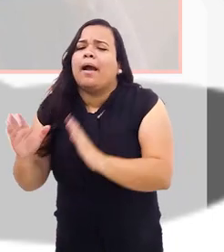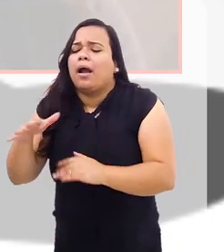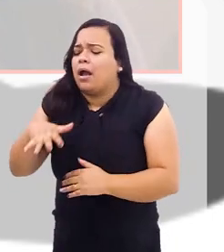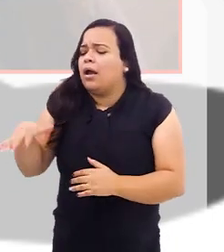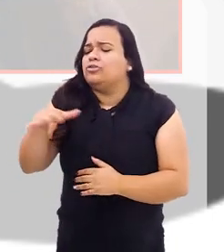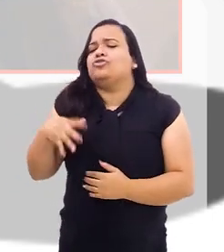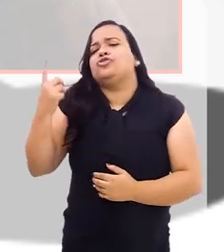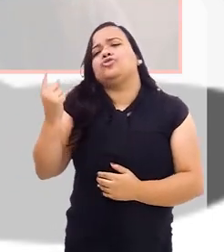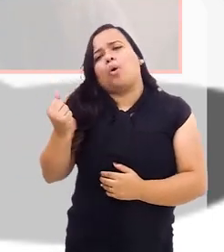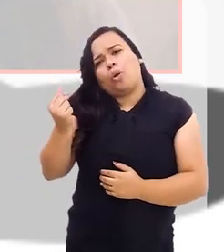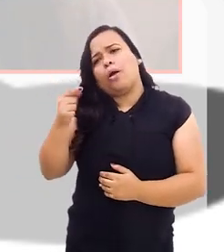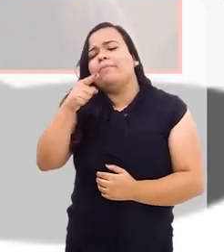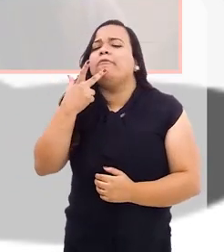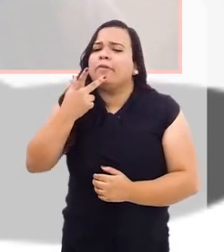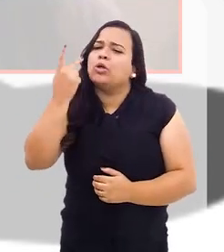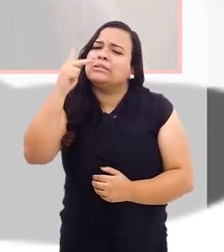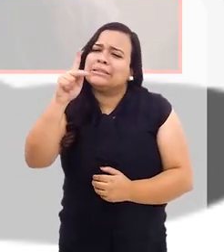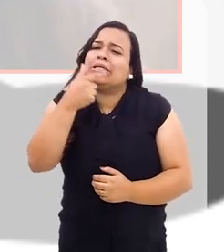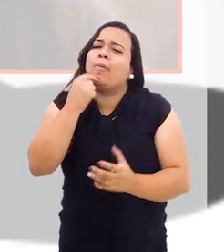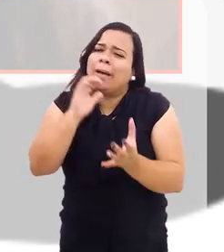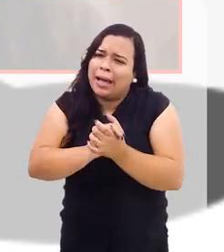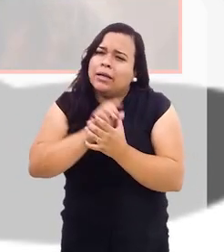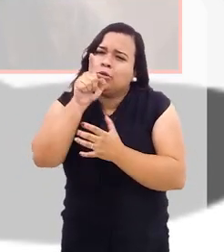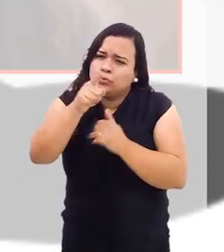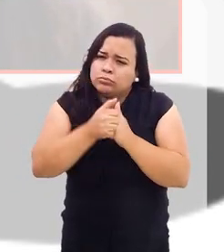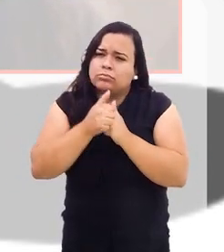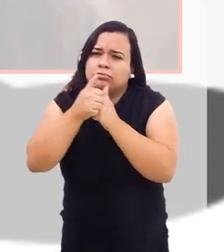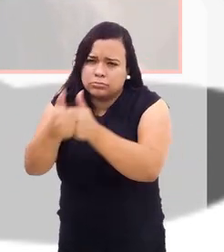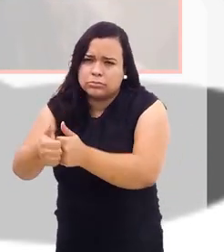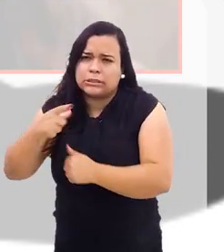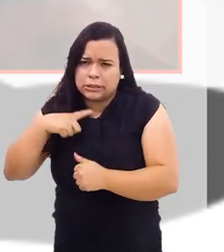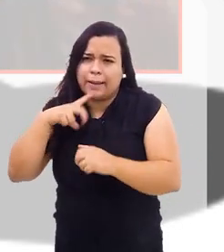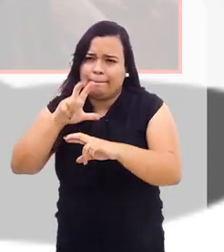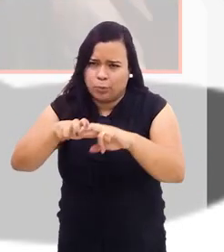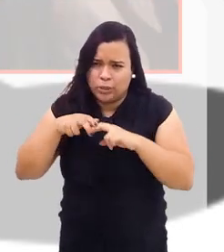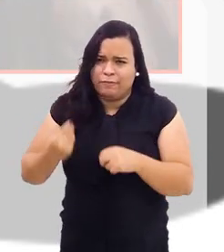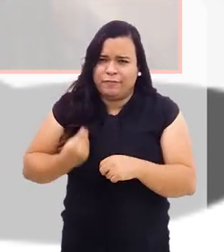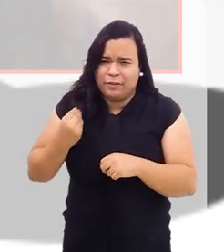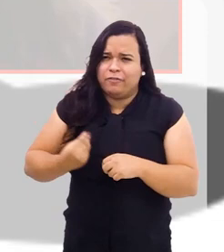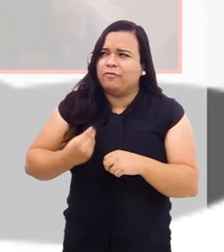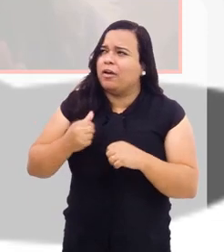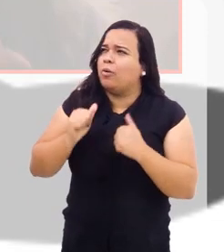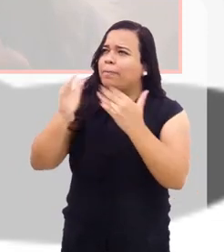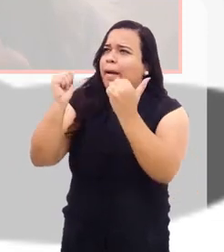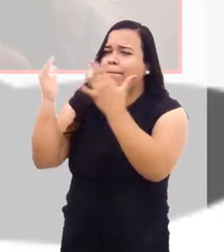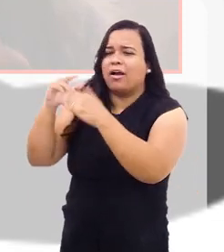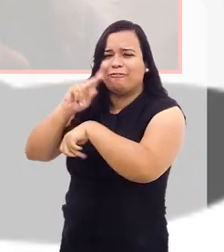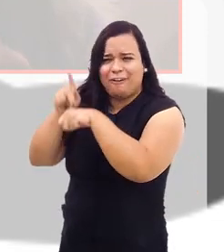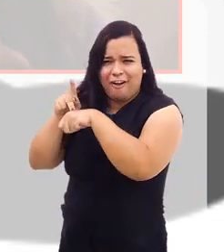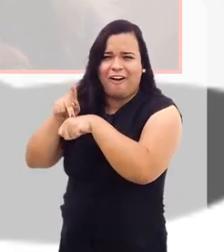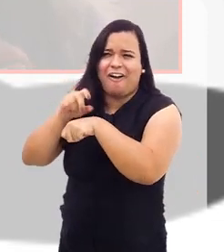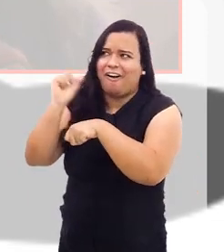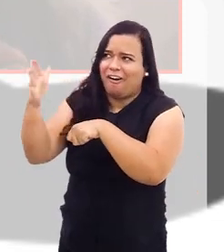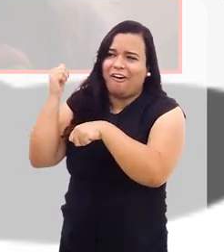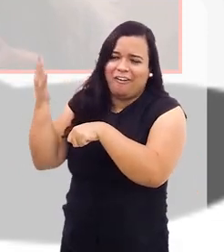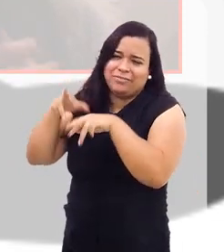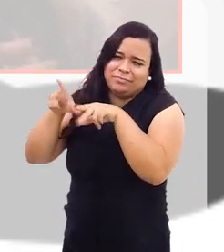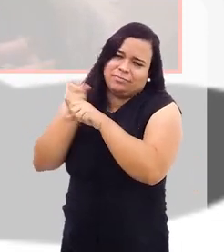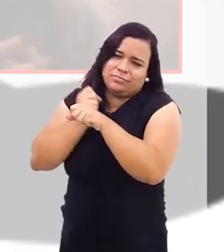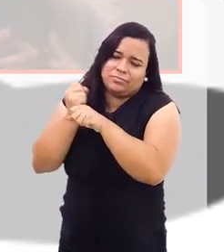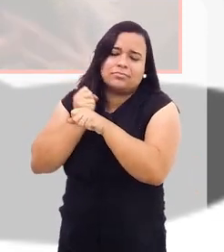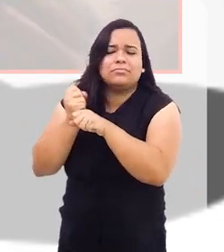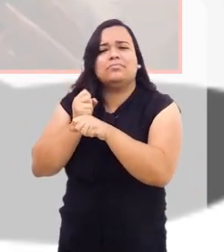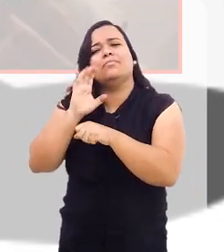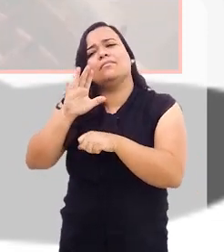econômica? Porque você citou o seu marido, que você o acompanha e por isso você viveu tantos anos fora do Brasil, né? Então,